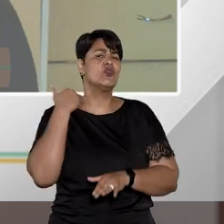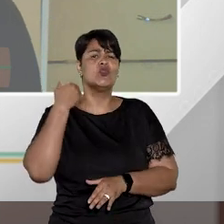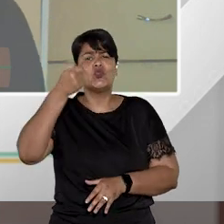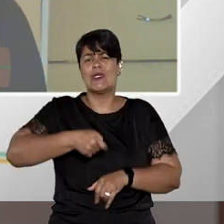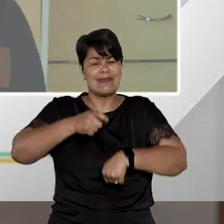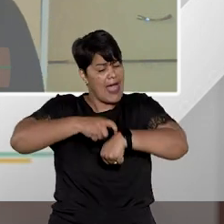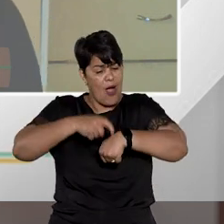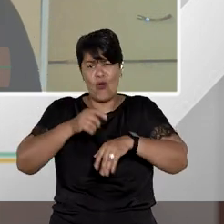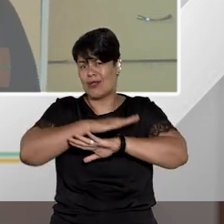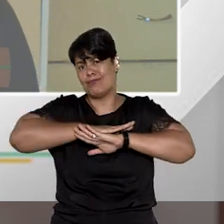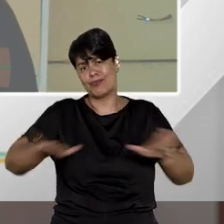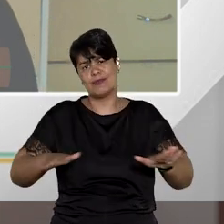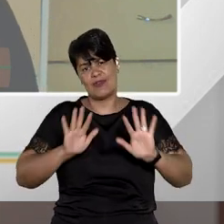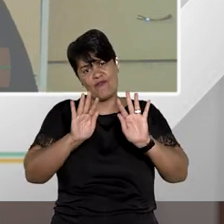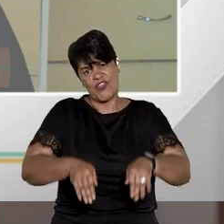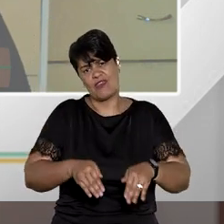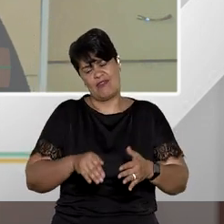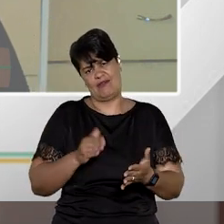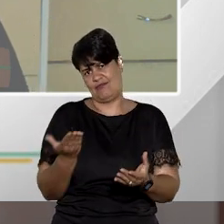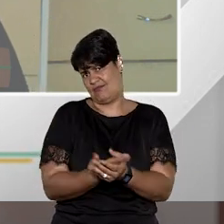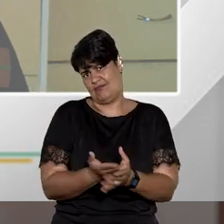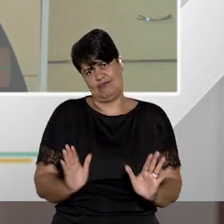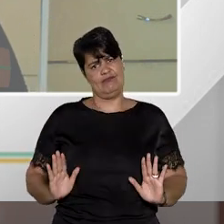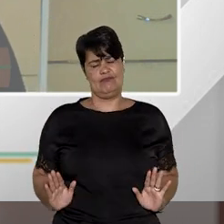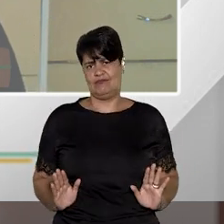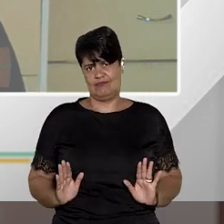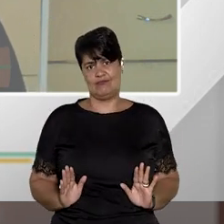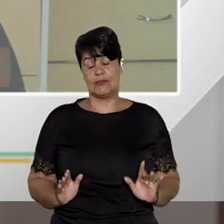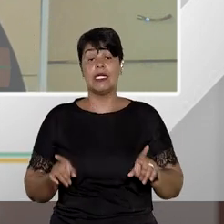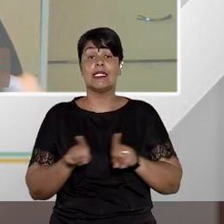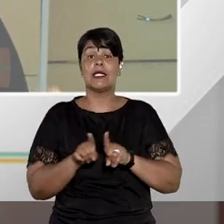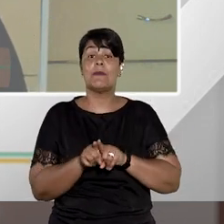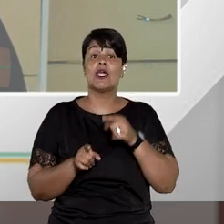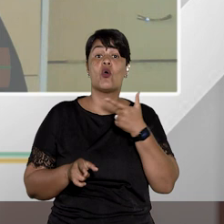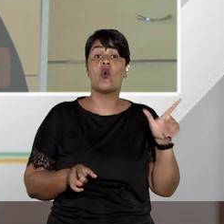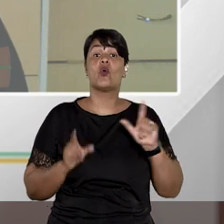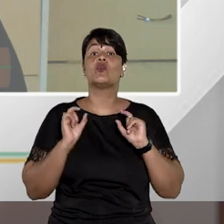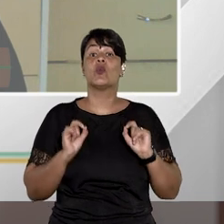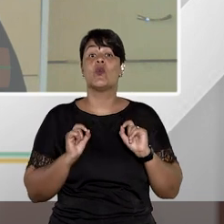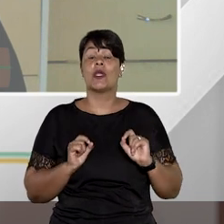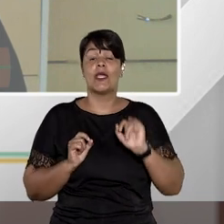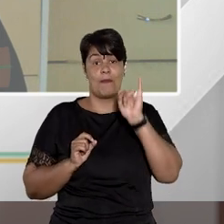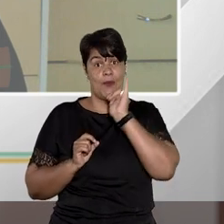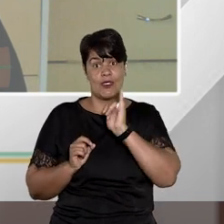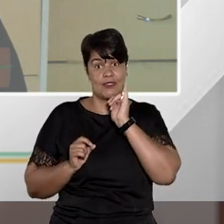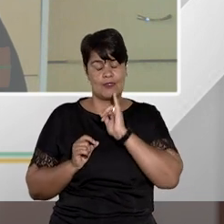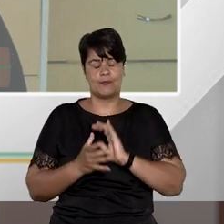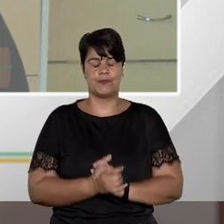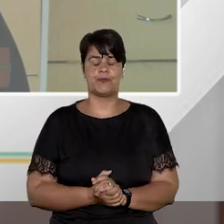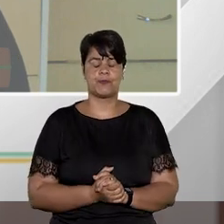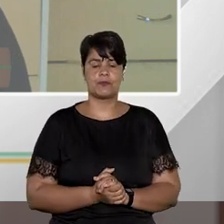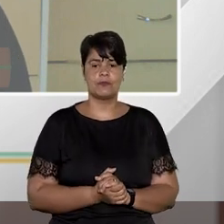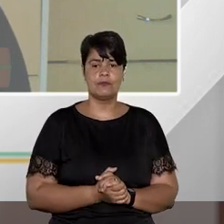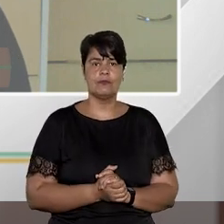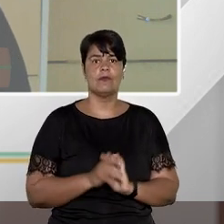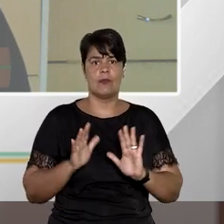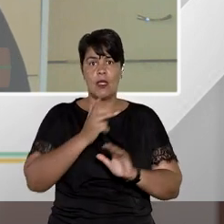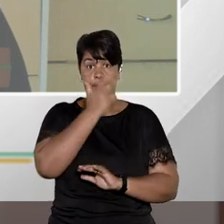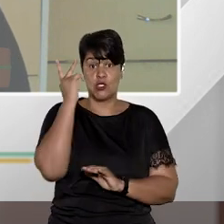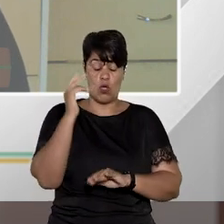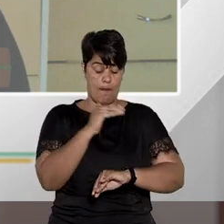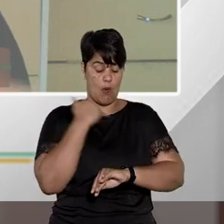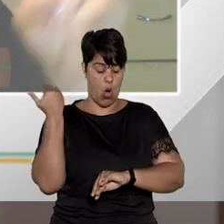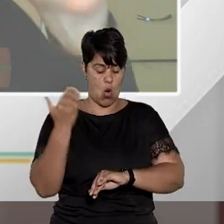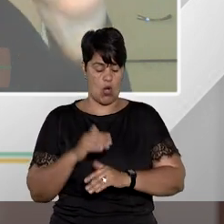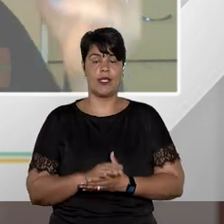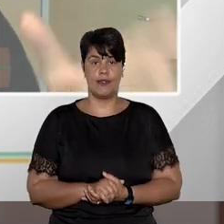trancar esse inquérito policial. A gente tem outros casos, olha um caso que já aconteceu comigo mesmo, a pessoa morreu,